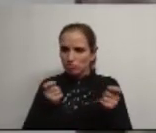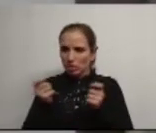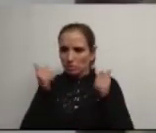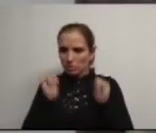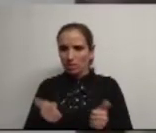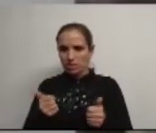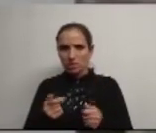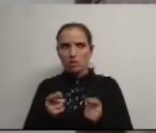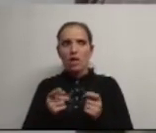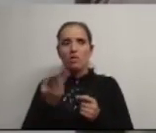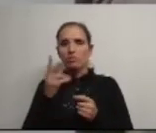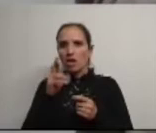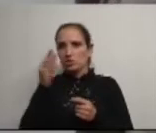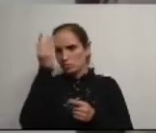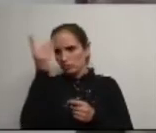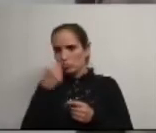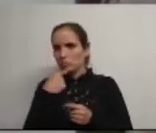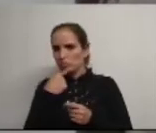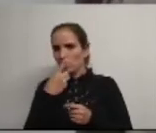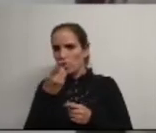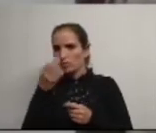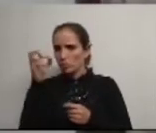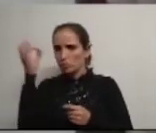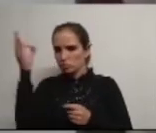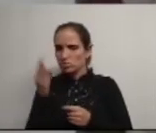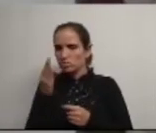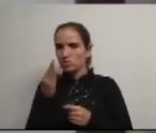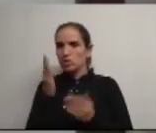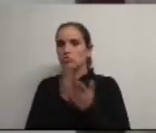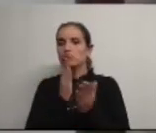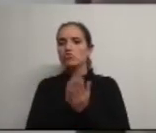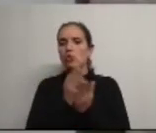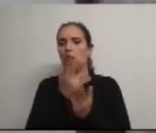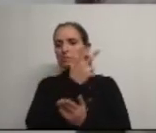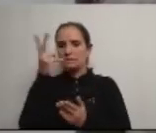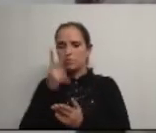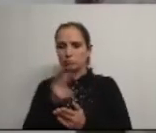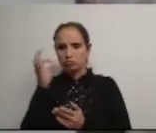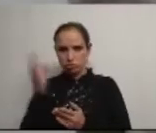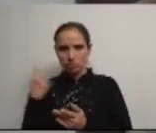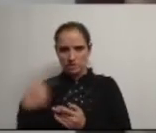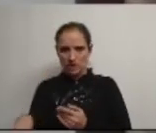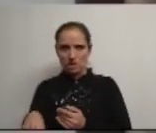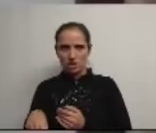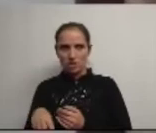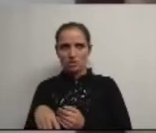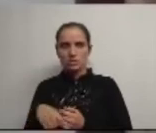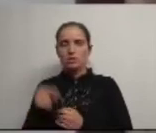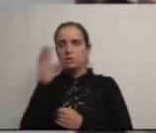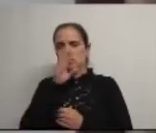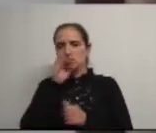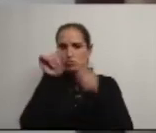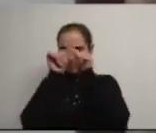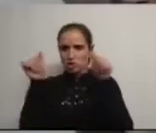a taxa de ocupação de professores é de mais de 98% e há escolas até que é 100% se o